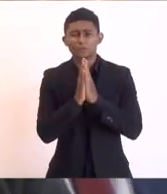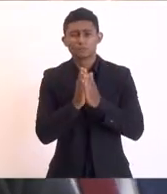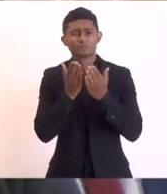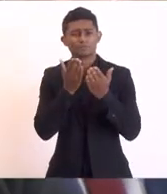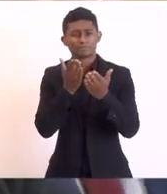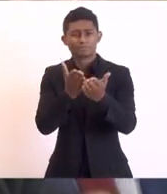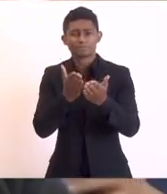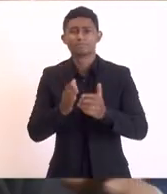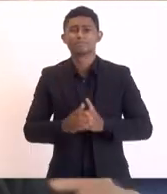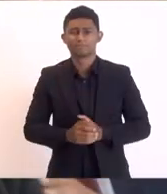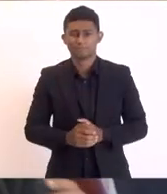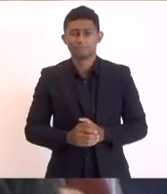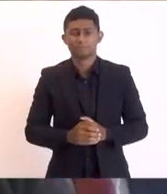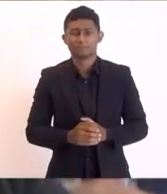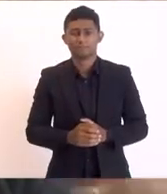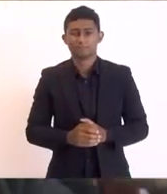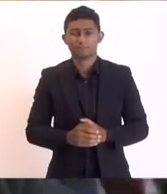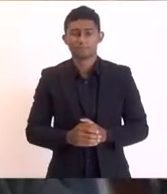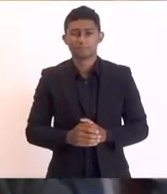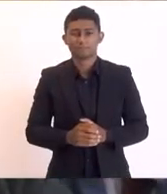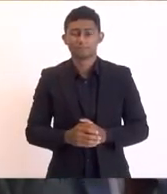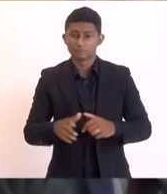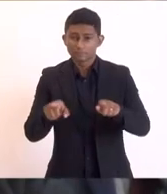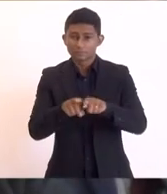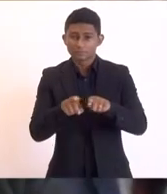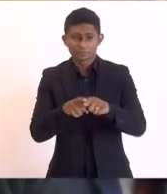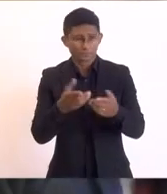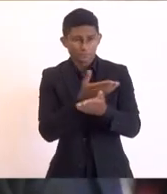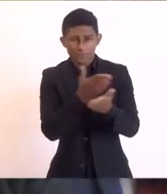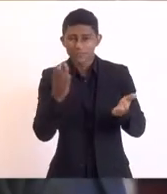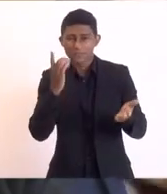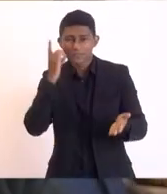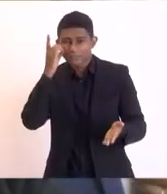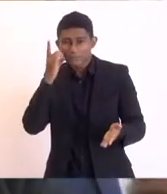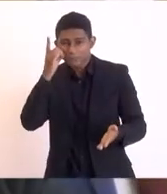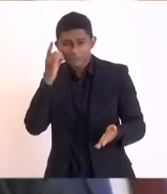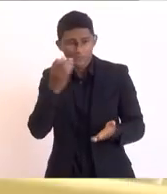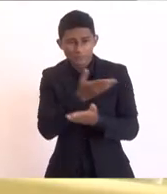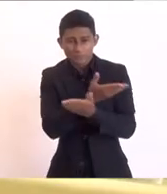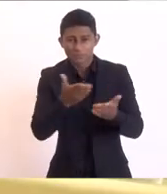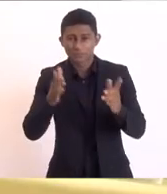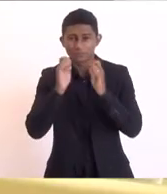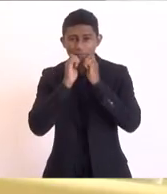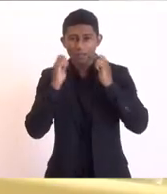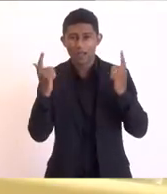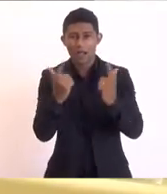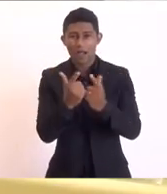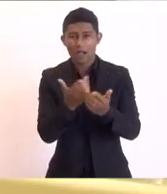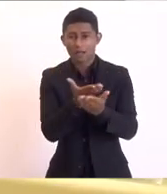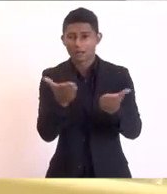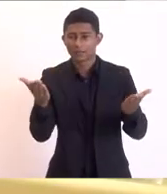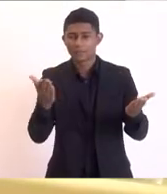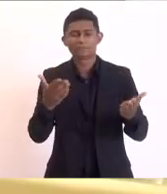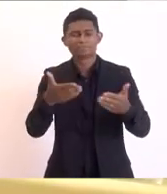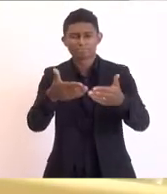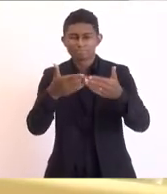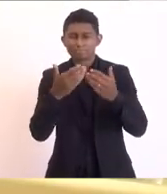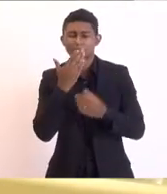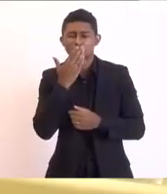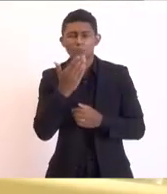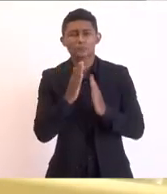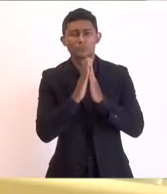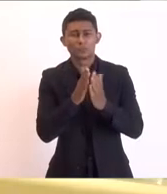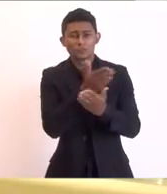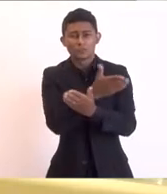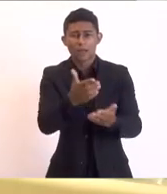excelência junto a todos os demais deputados da Alerj para que nos